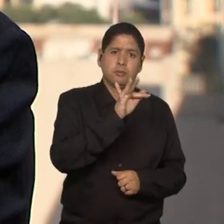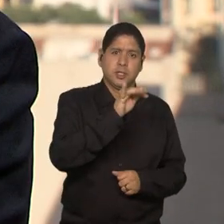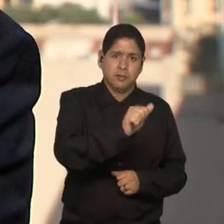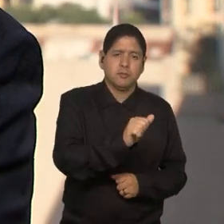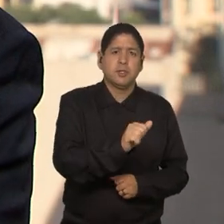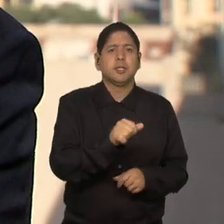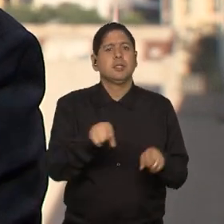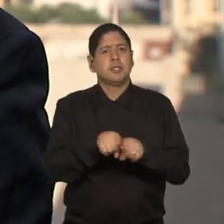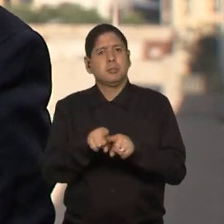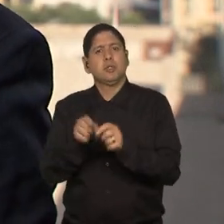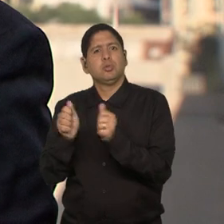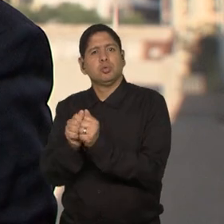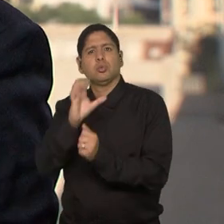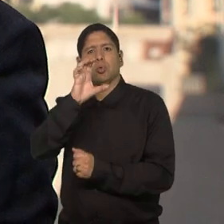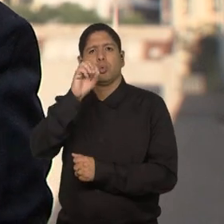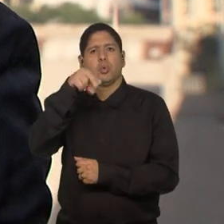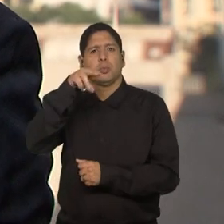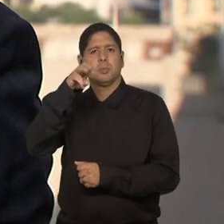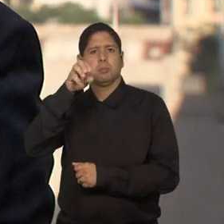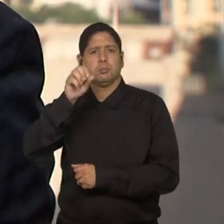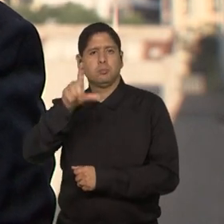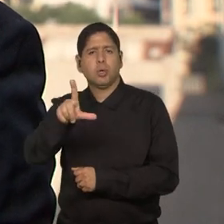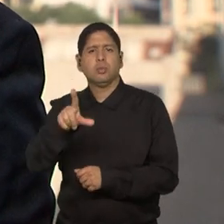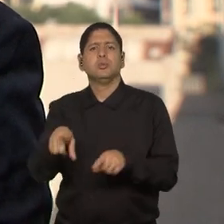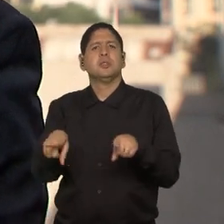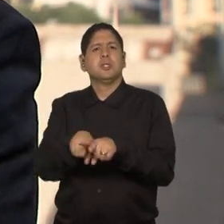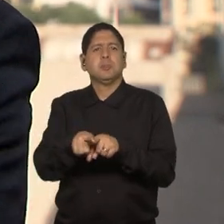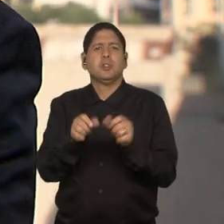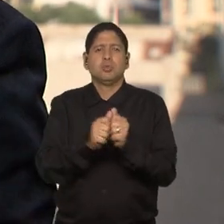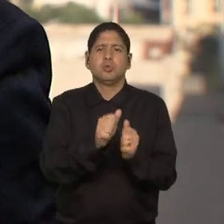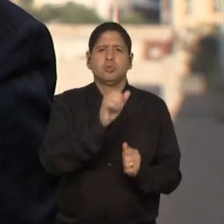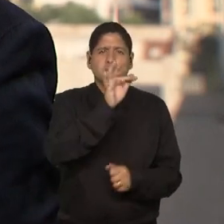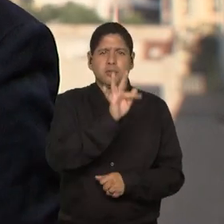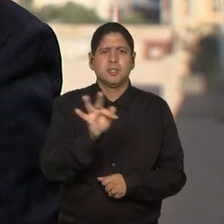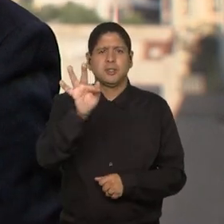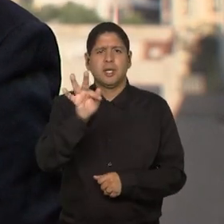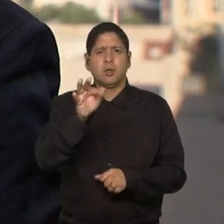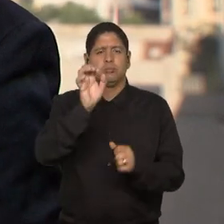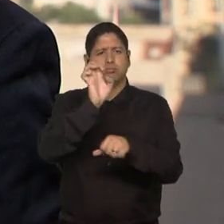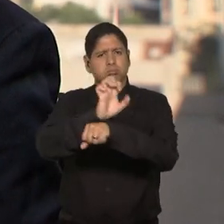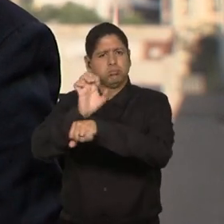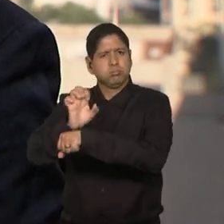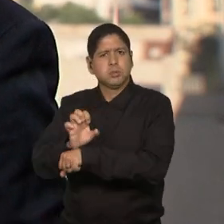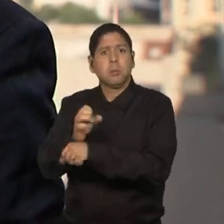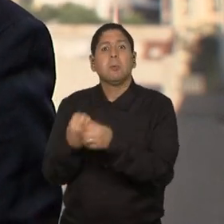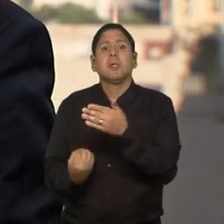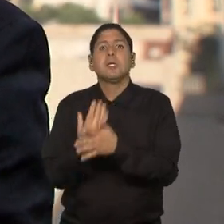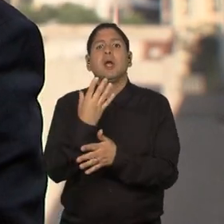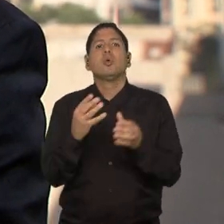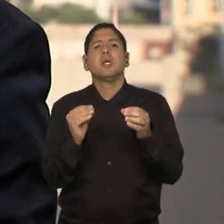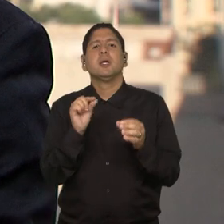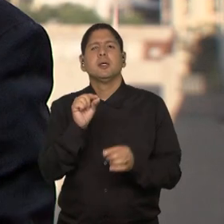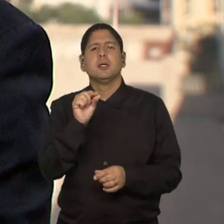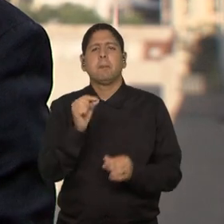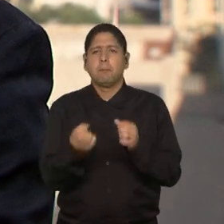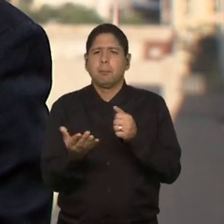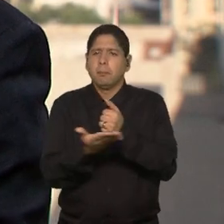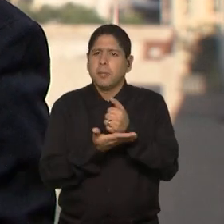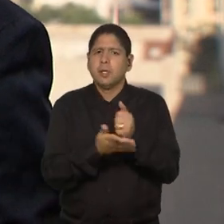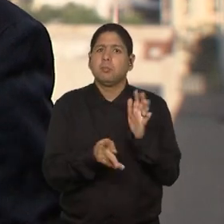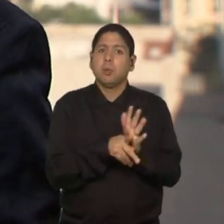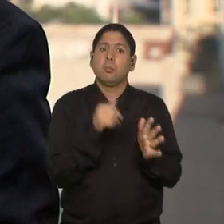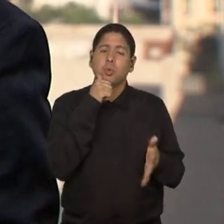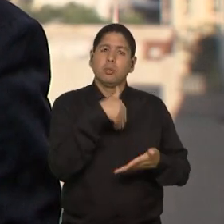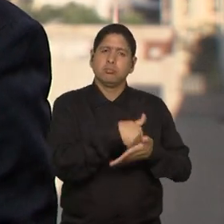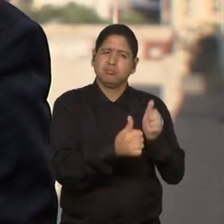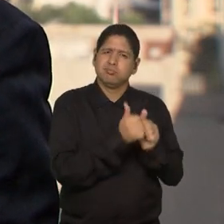junto com a Comebol, junto com as federações estaduais, para desenvolver o futebol de base feminino. Então, hoje tem um projeto